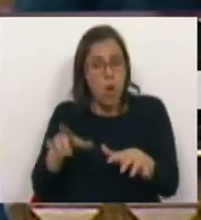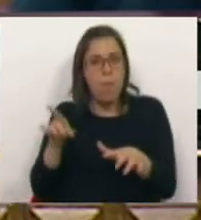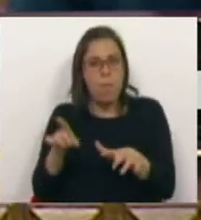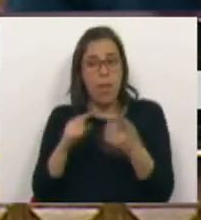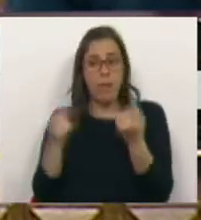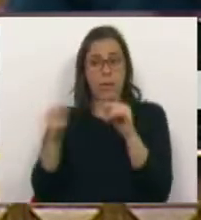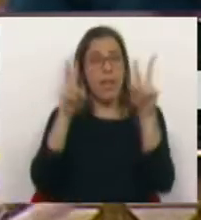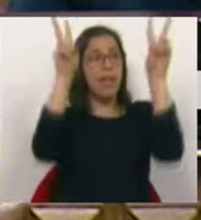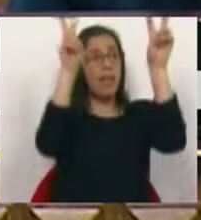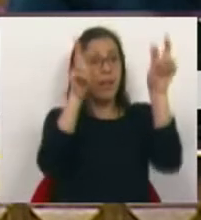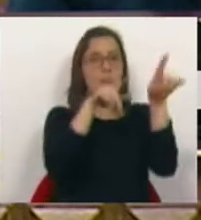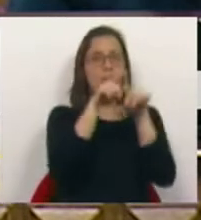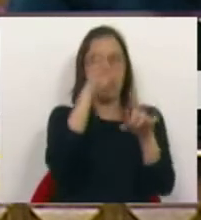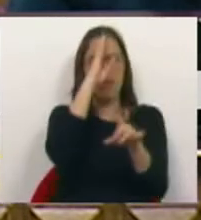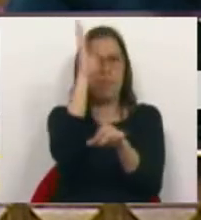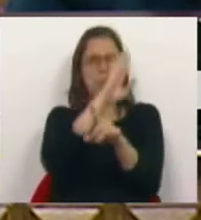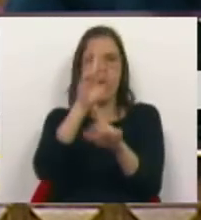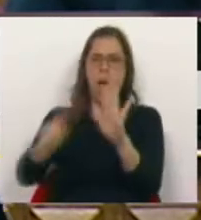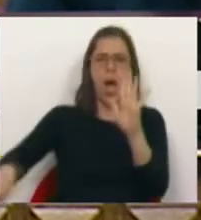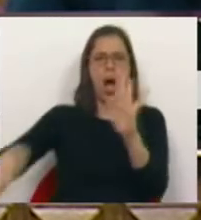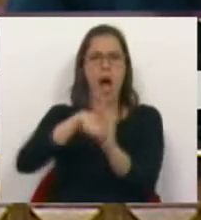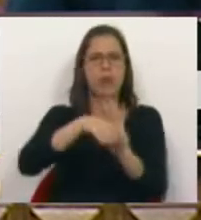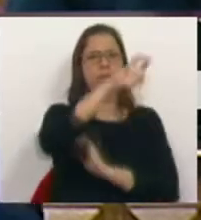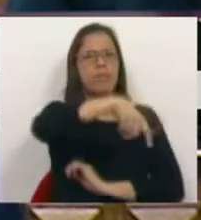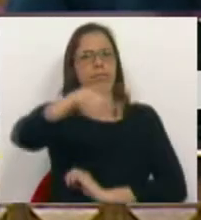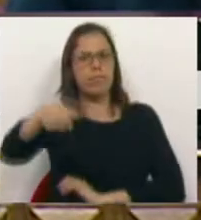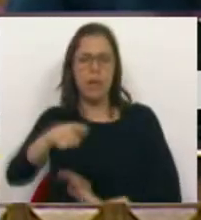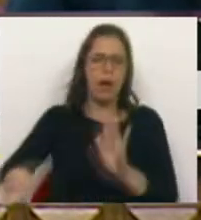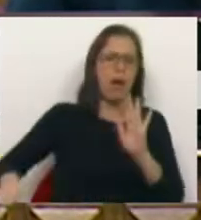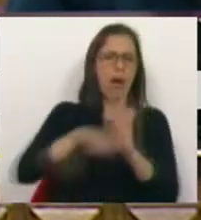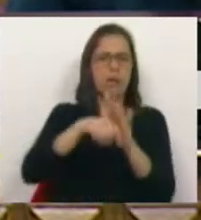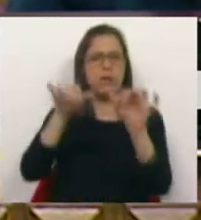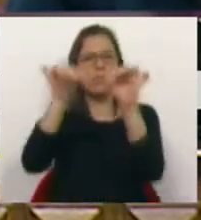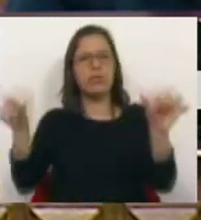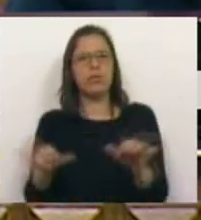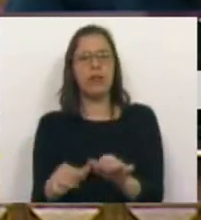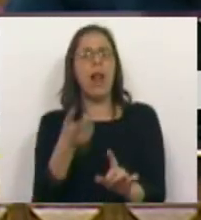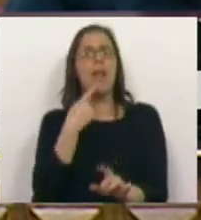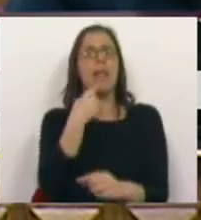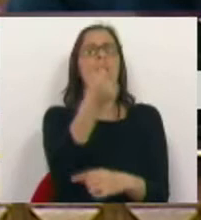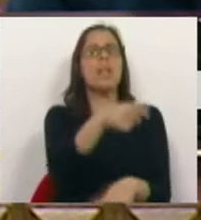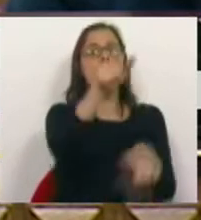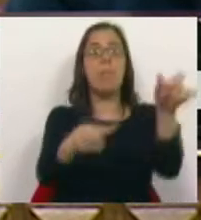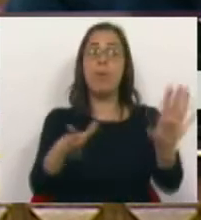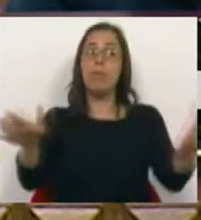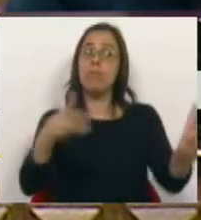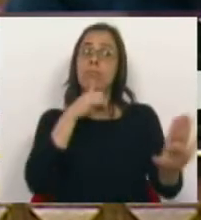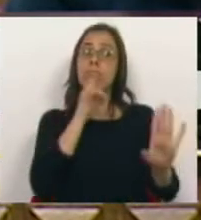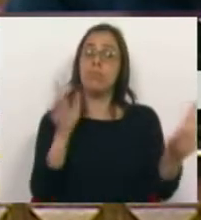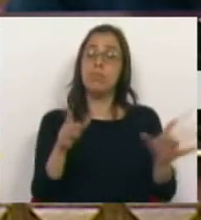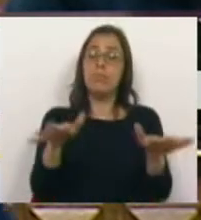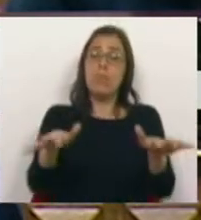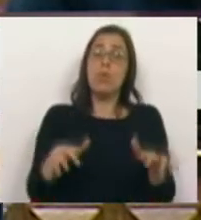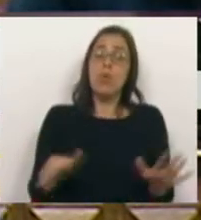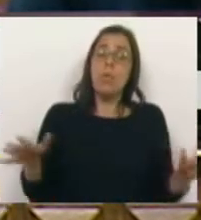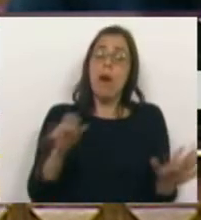debate político, só têm um reflexo, ameaçar os consumidores, ameaçar o sistema e dizer às pessoas que têm o poder e o domínio sobre este